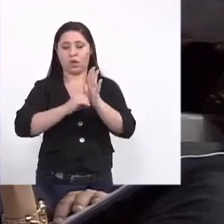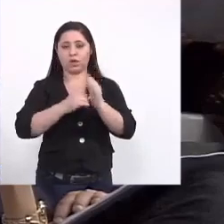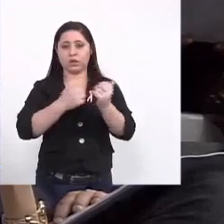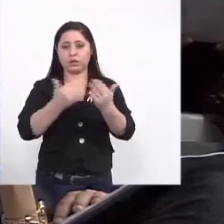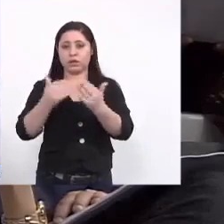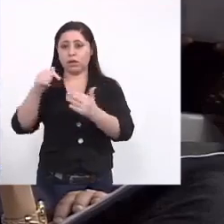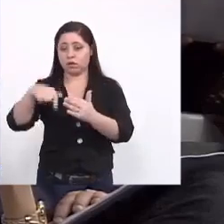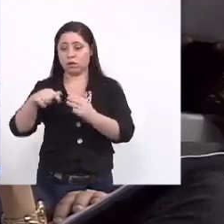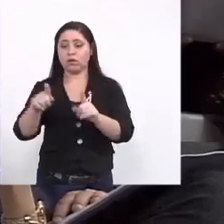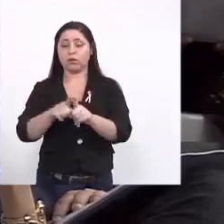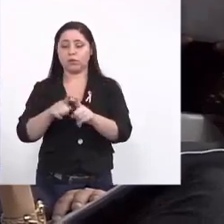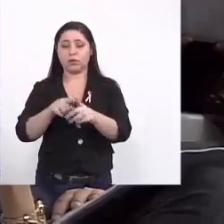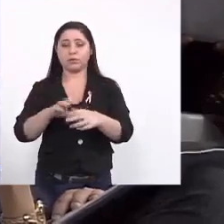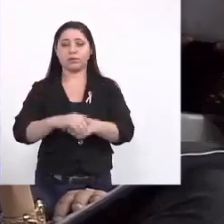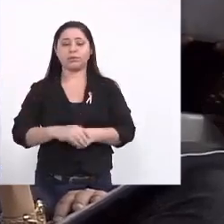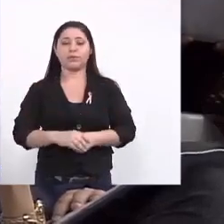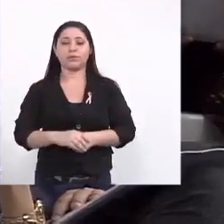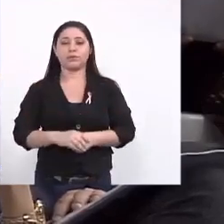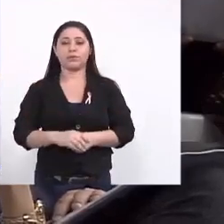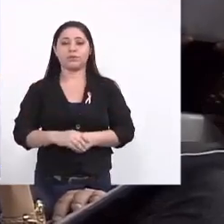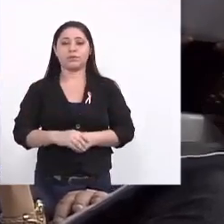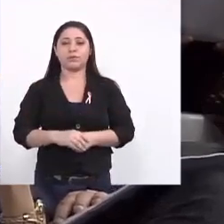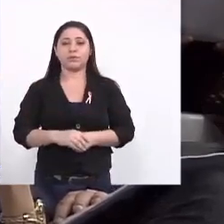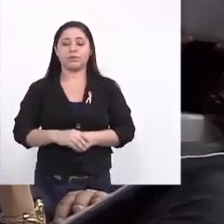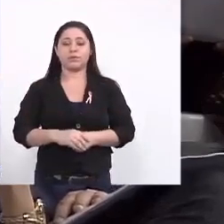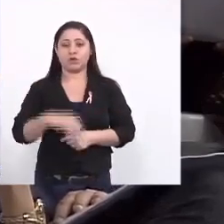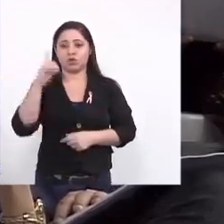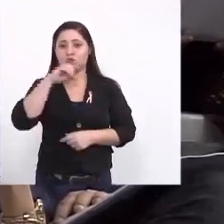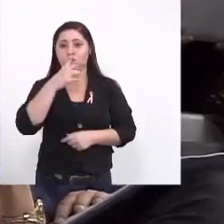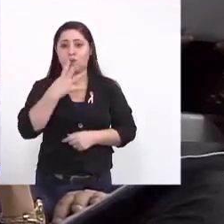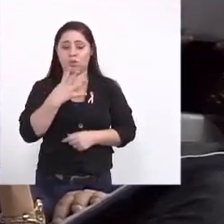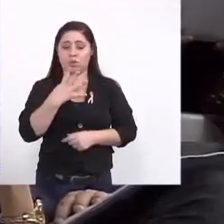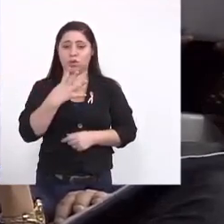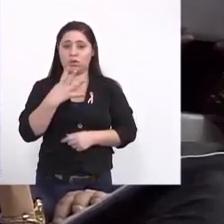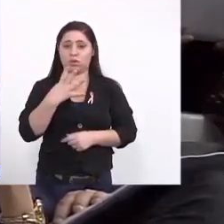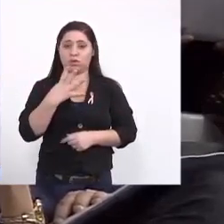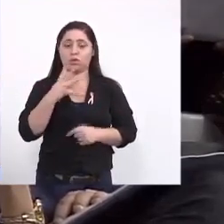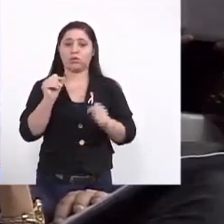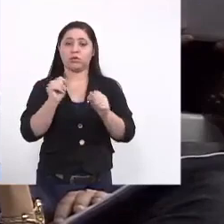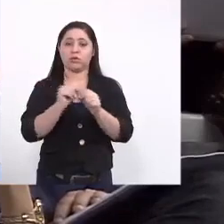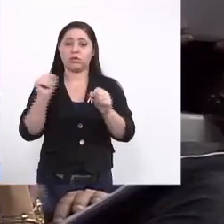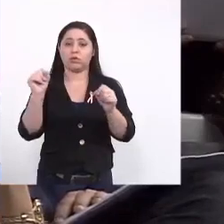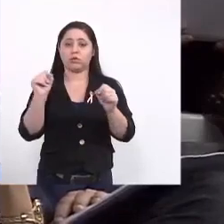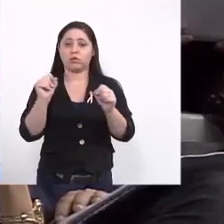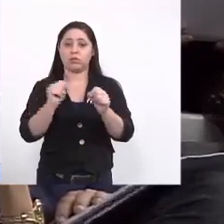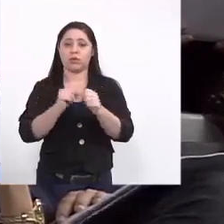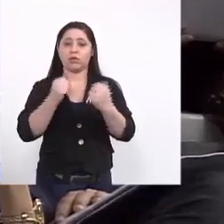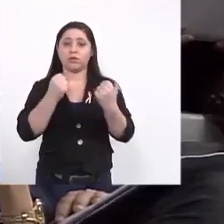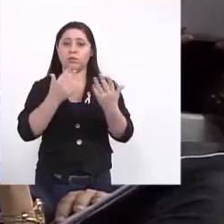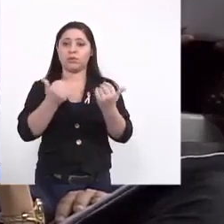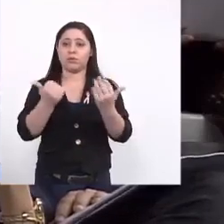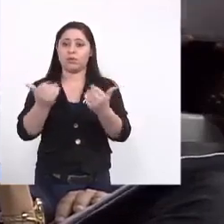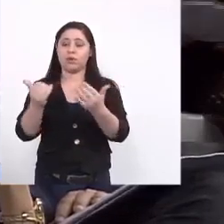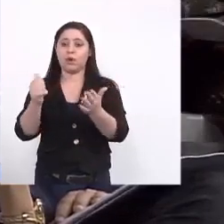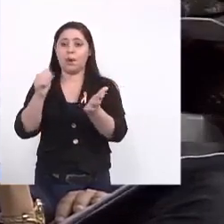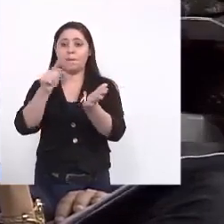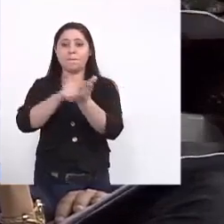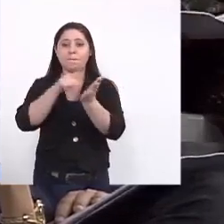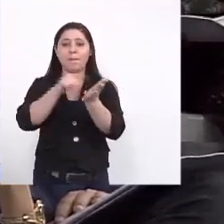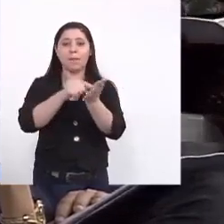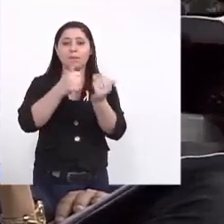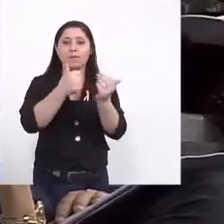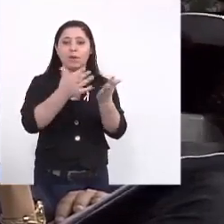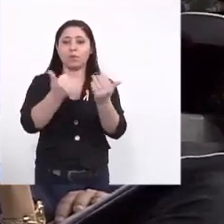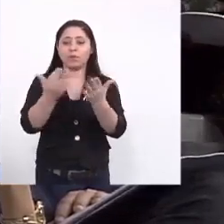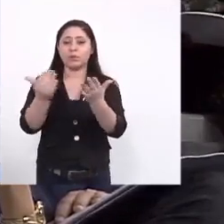cá também nesse dia nós vamos entregar os folders vão ser